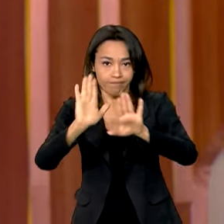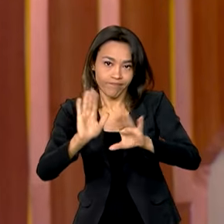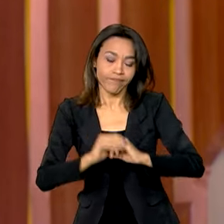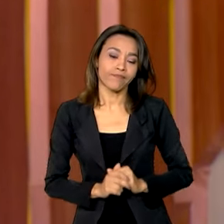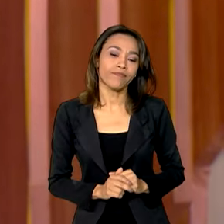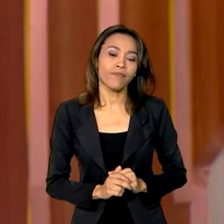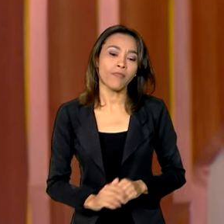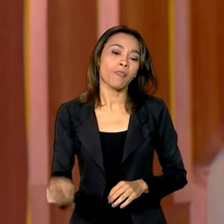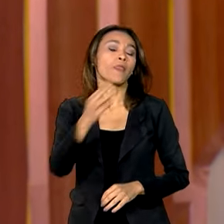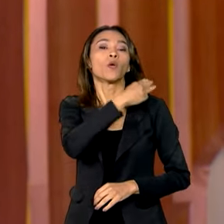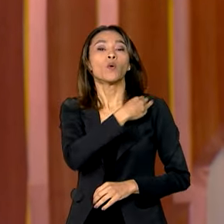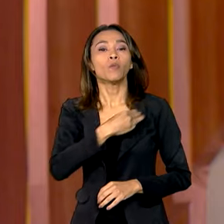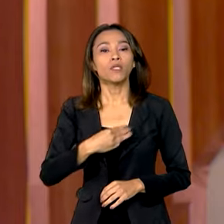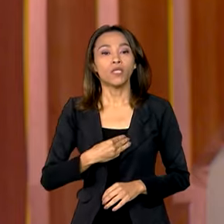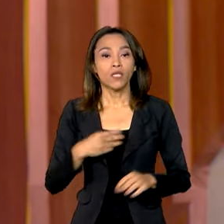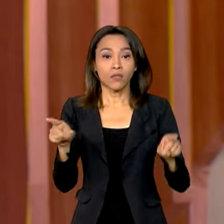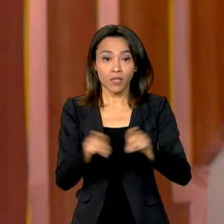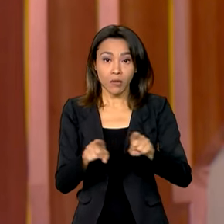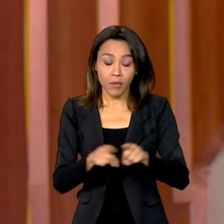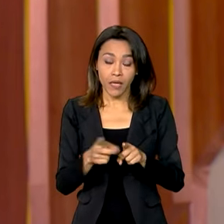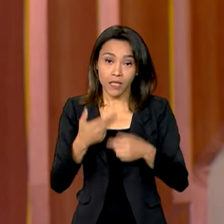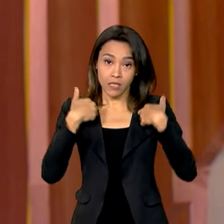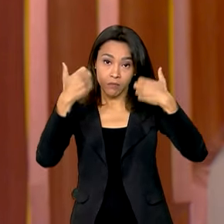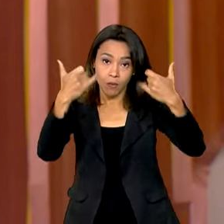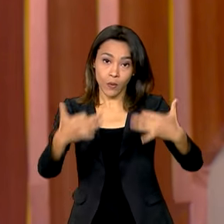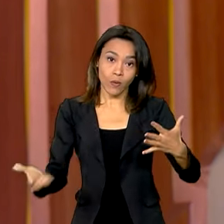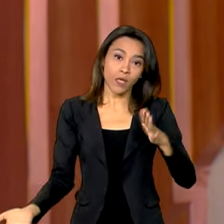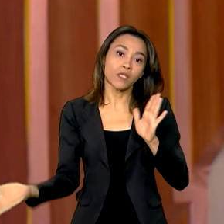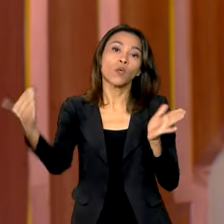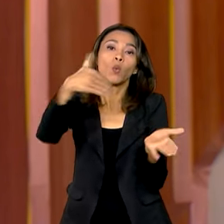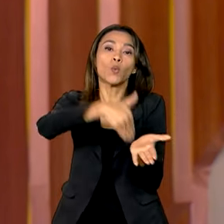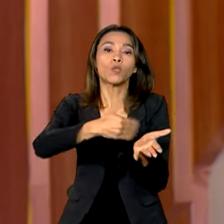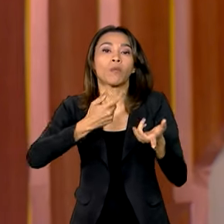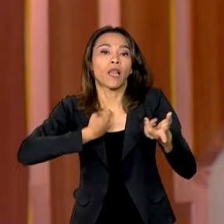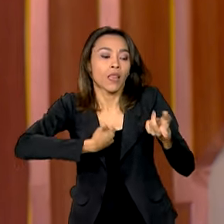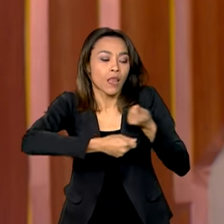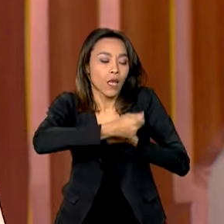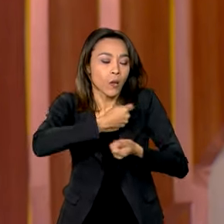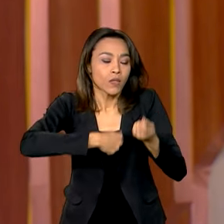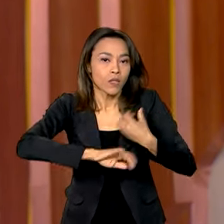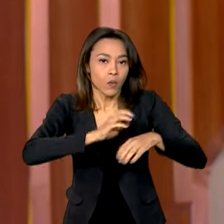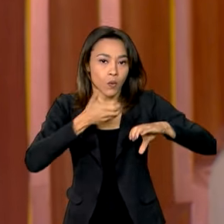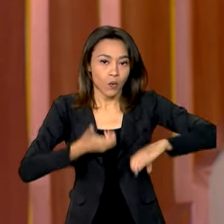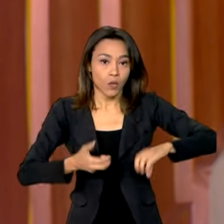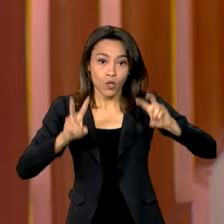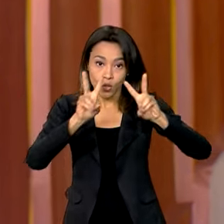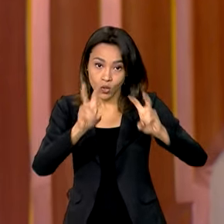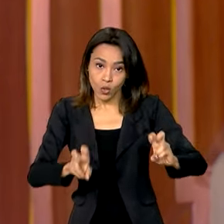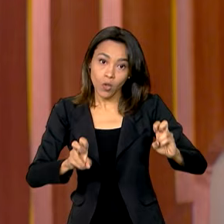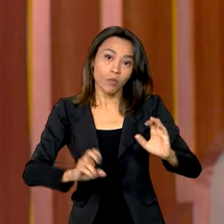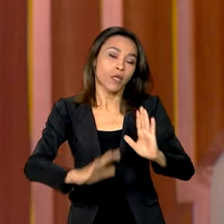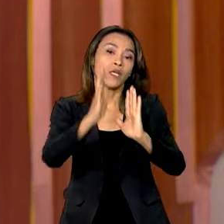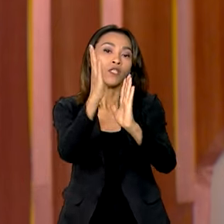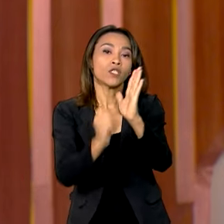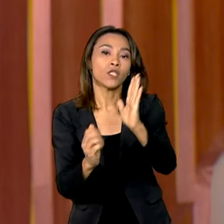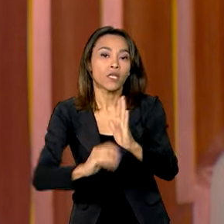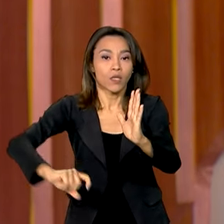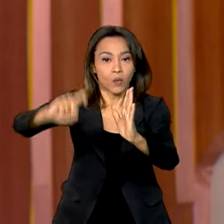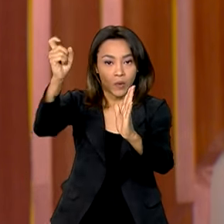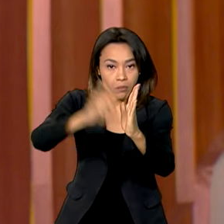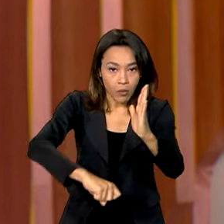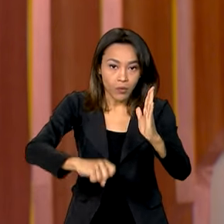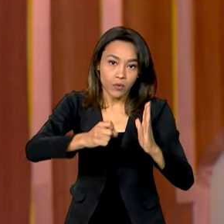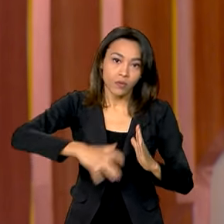o ministro também falou das últimas negociações com o Congresso sobre a reoneração da folha de pagamento do setor